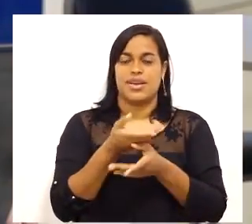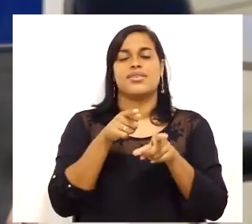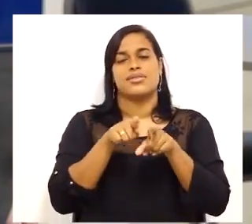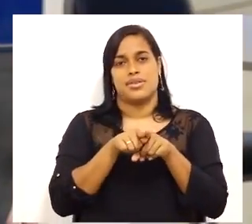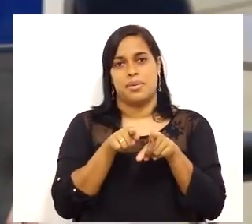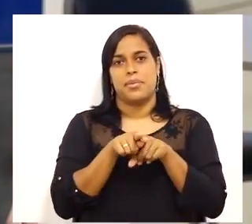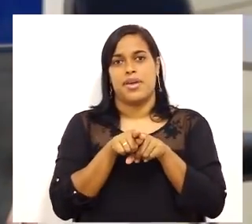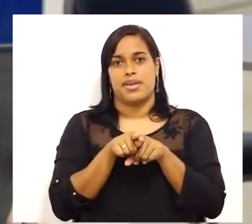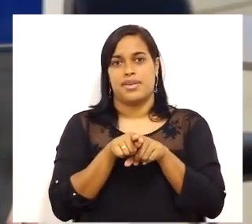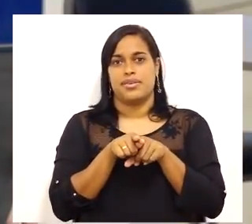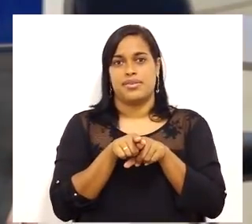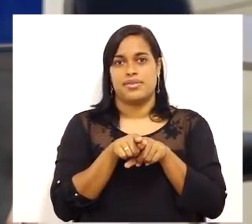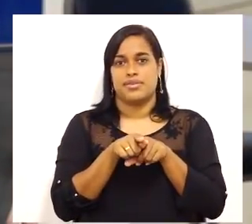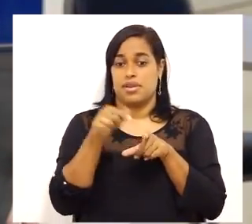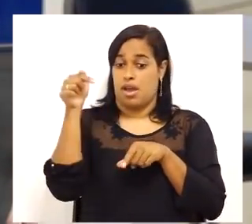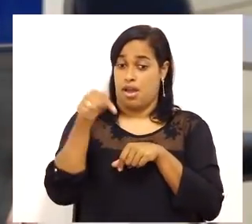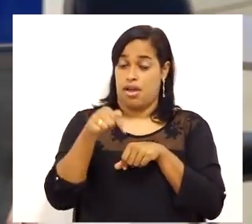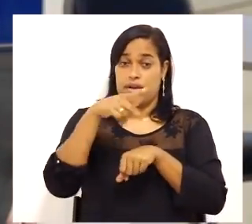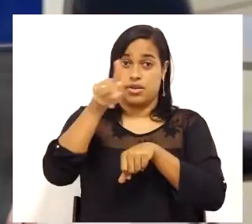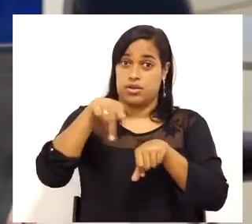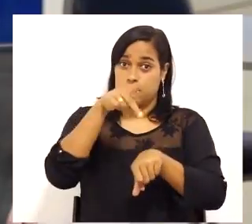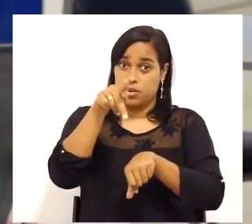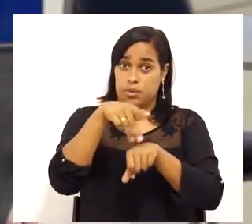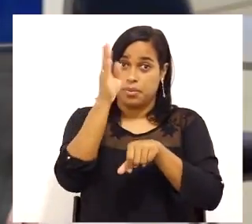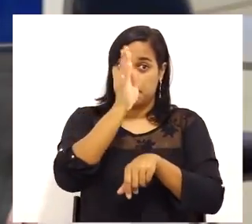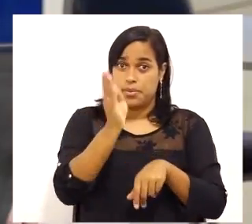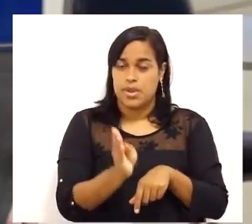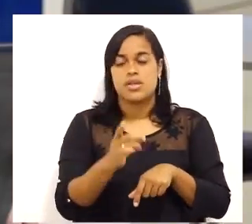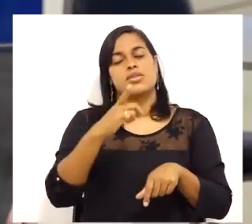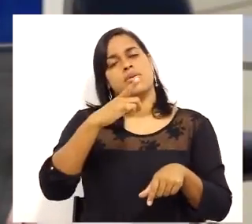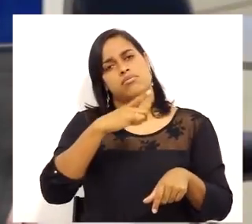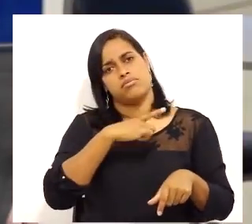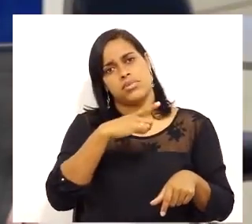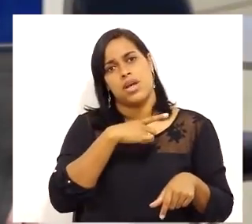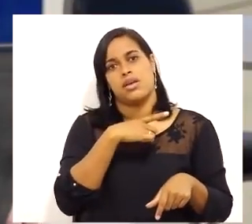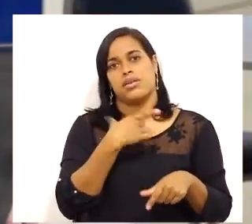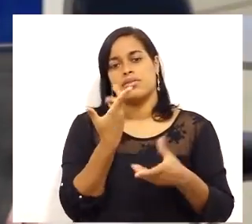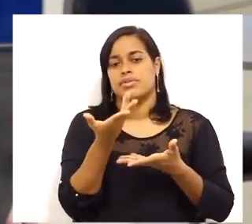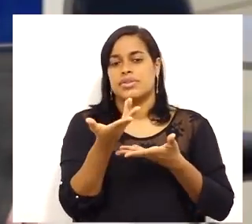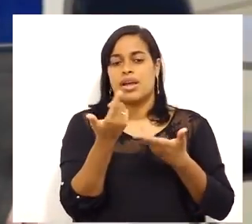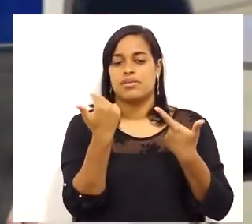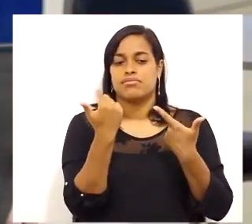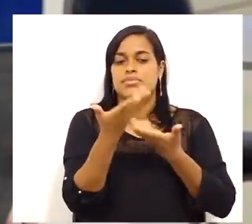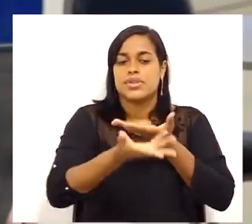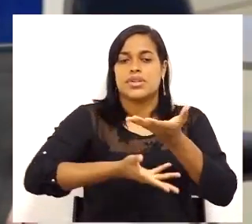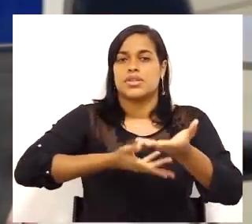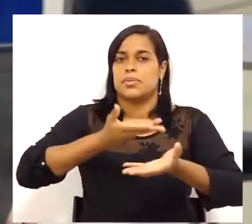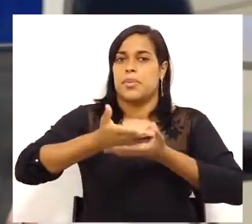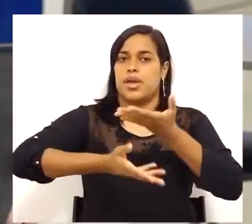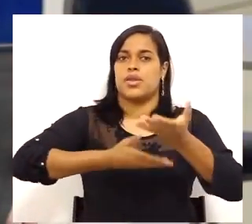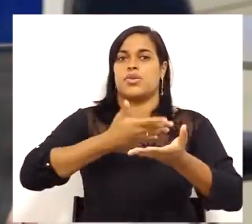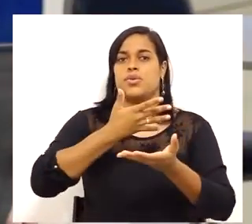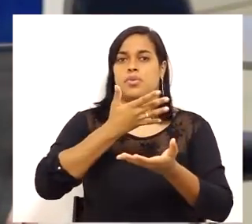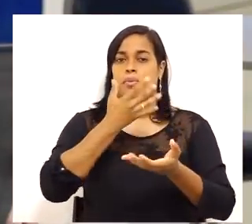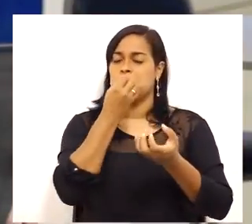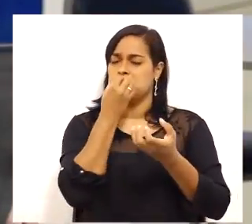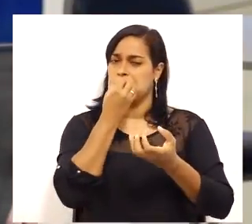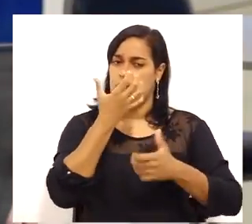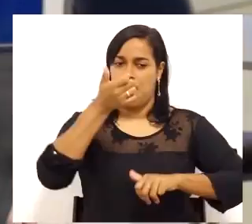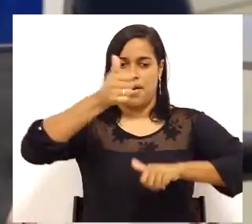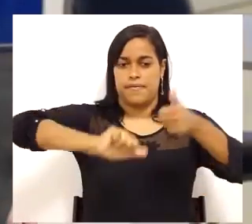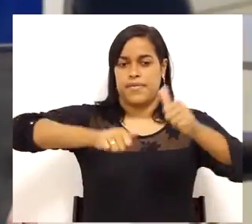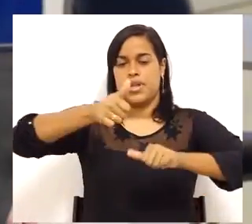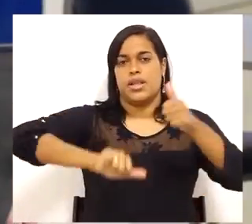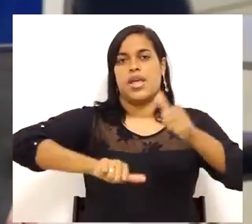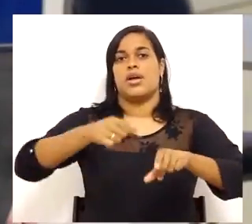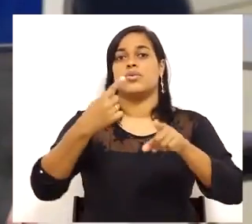teríamos, aqui no nosso país, uma série de prestadores de serviços sendo avaliadas, muito bem avaliadas, pelo